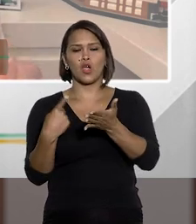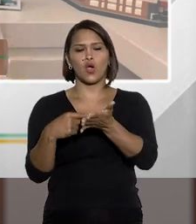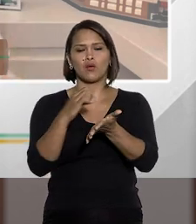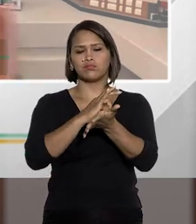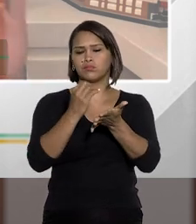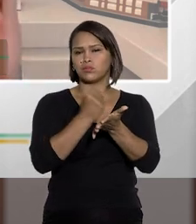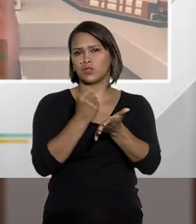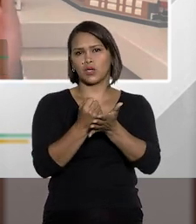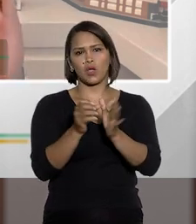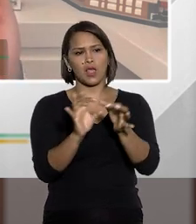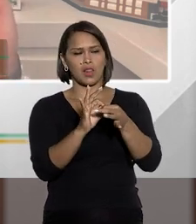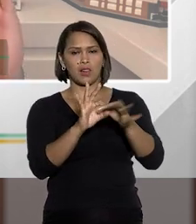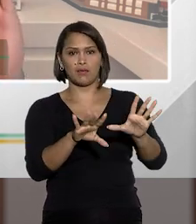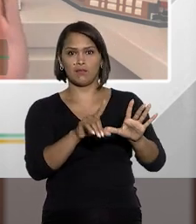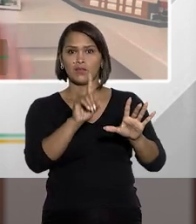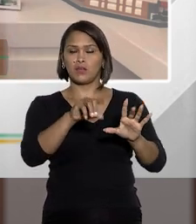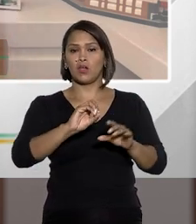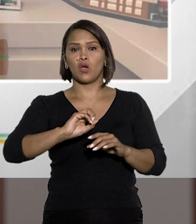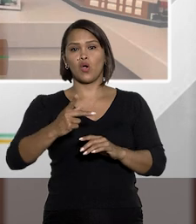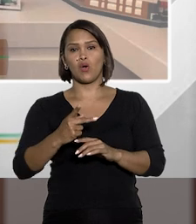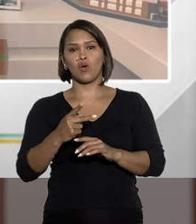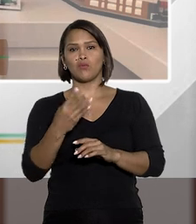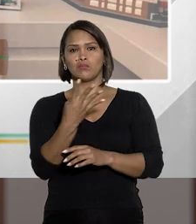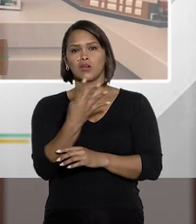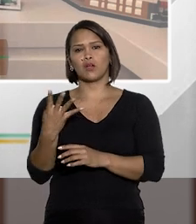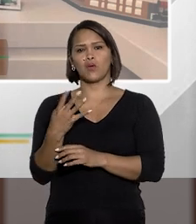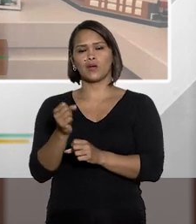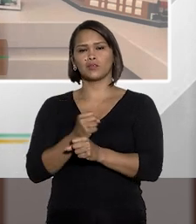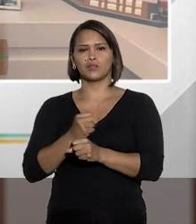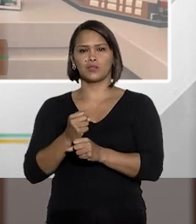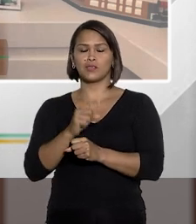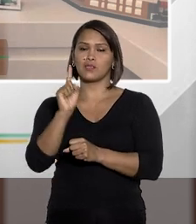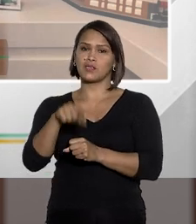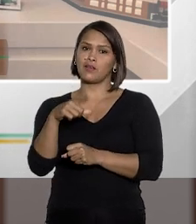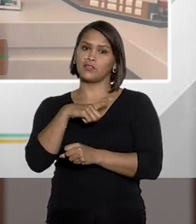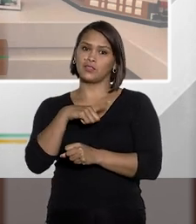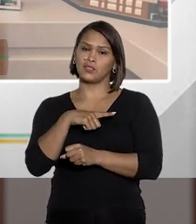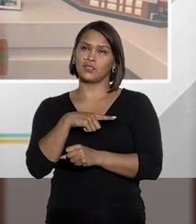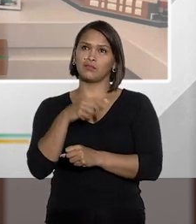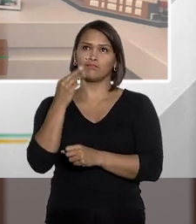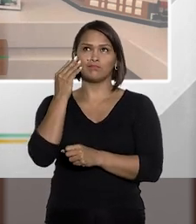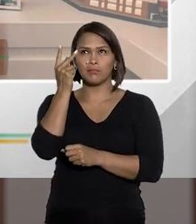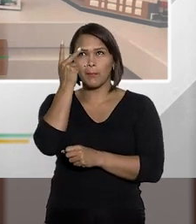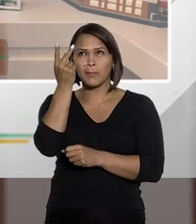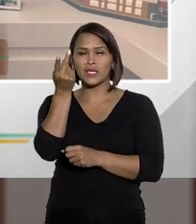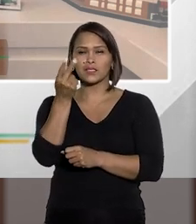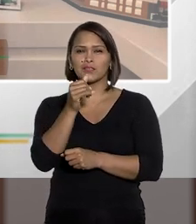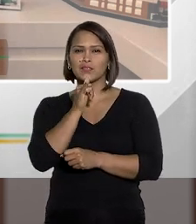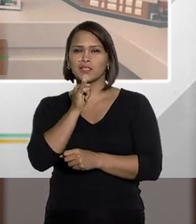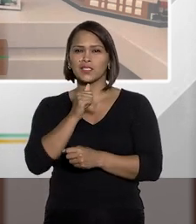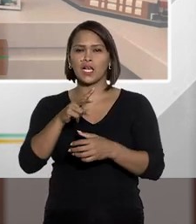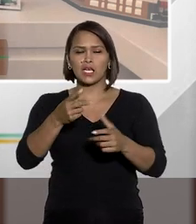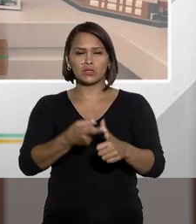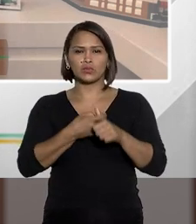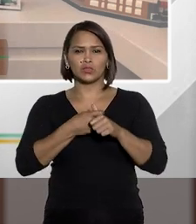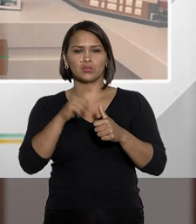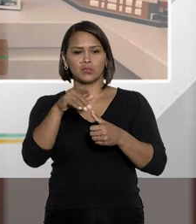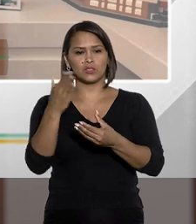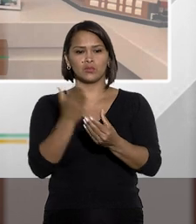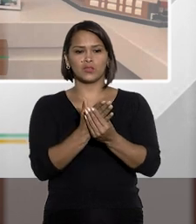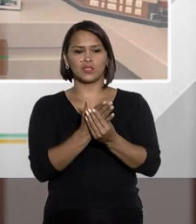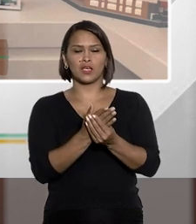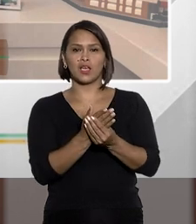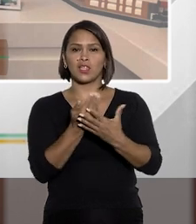acordozinho lá e saio livre, ou um a quatro anos, e aí você pensa, por exemplo, na suspensão condicional do